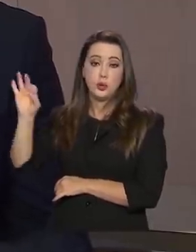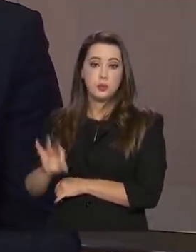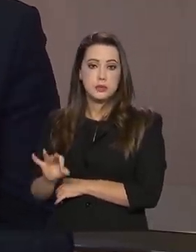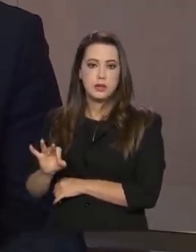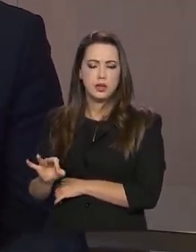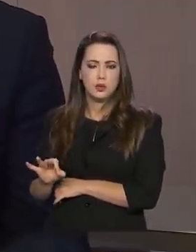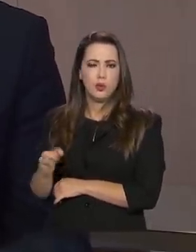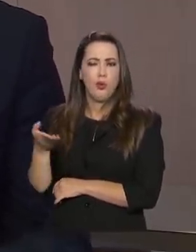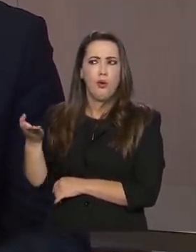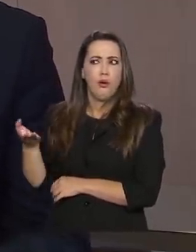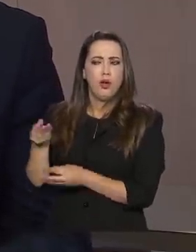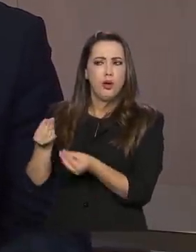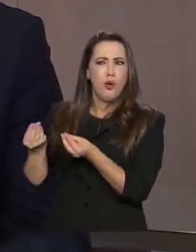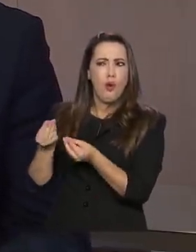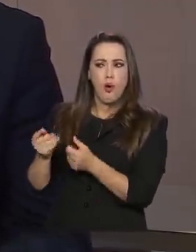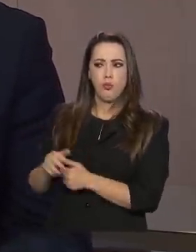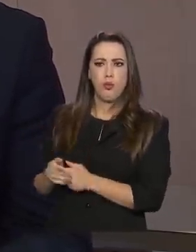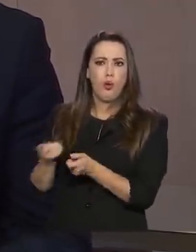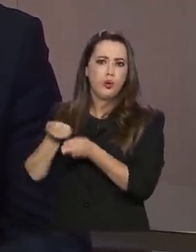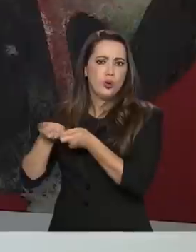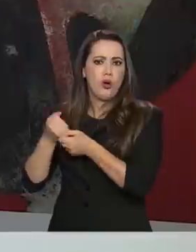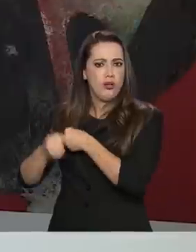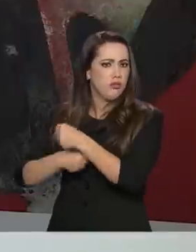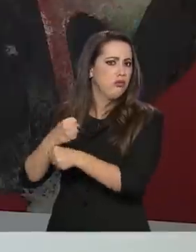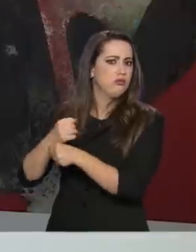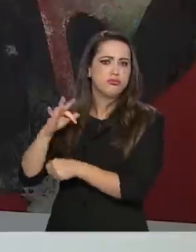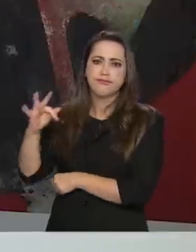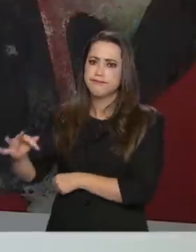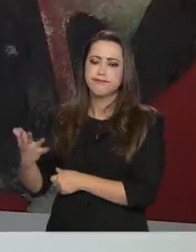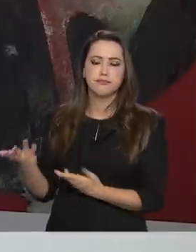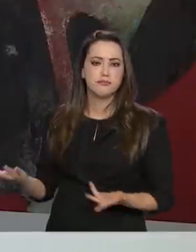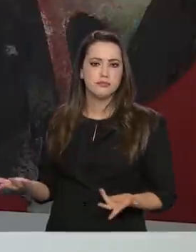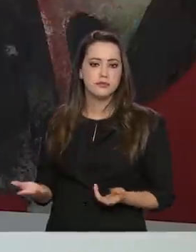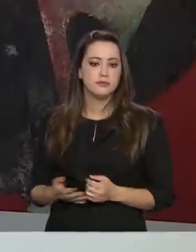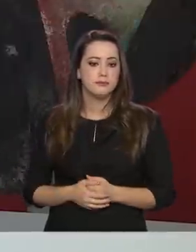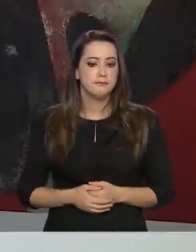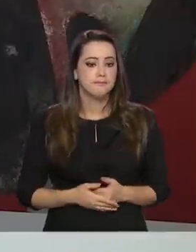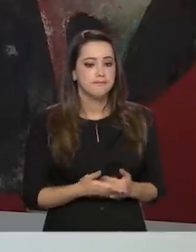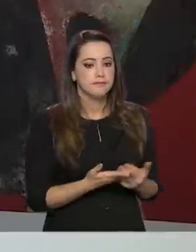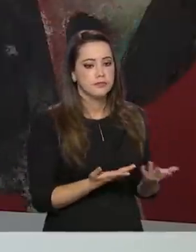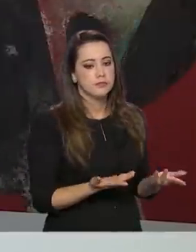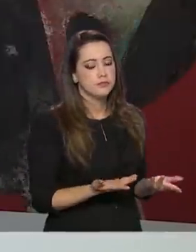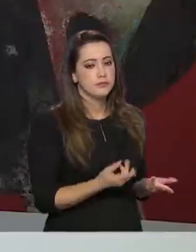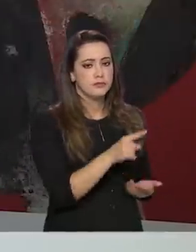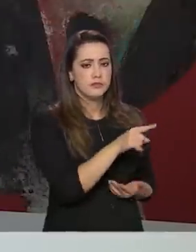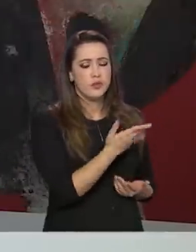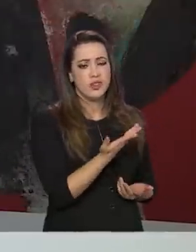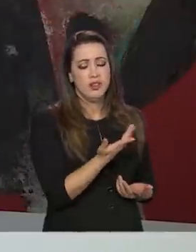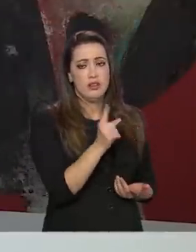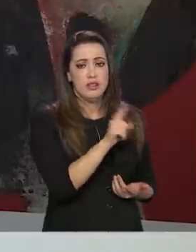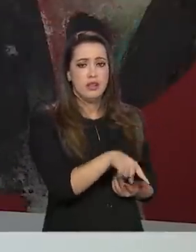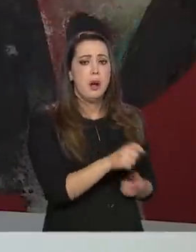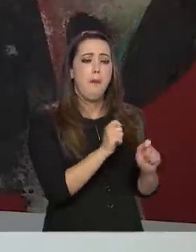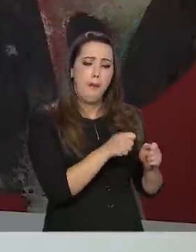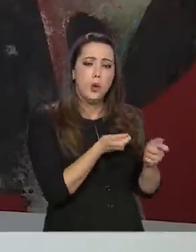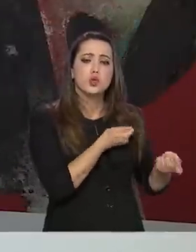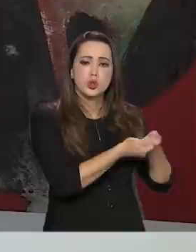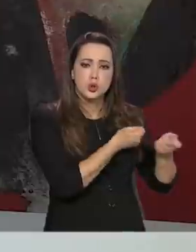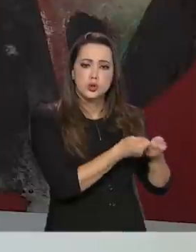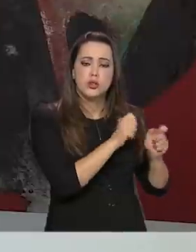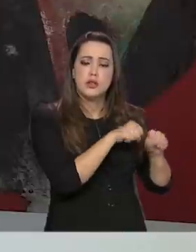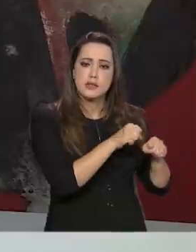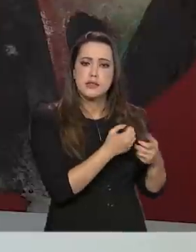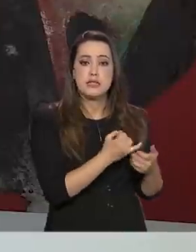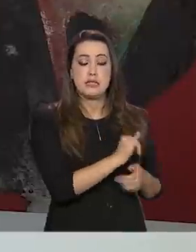Como é que vocês vão equacionar isso nos próximos anos? Isso, de certa forma, pode equacionar isso promovendo